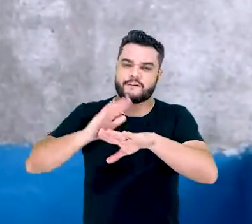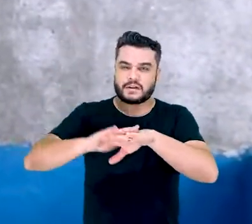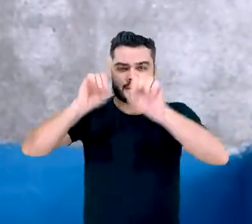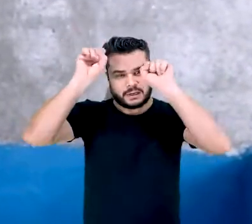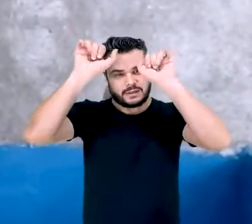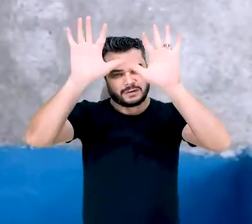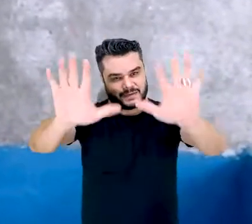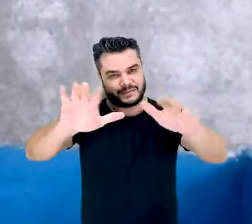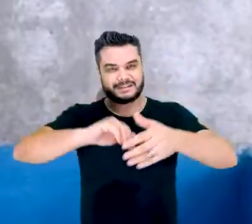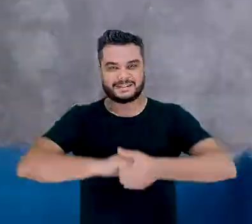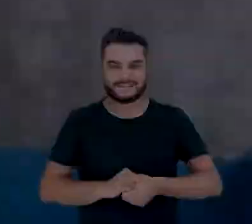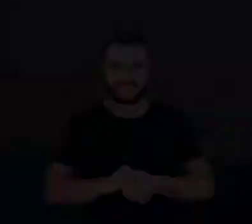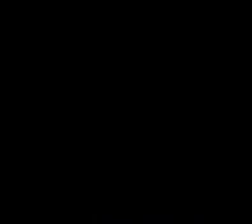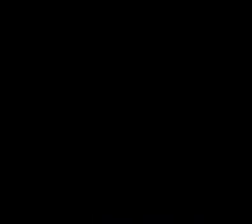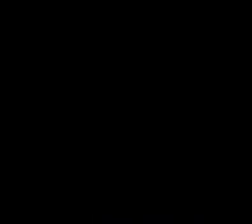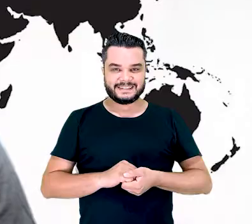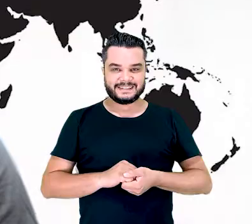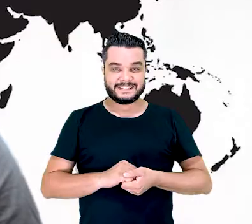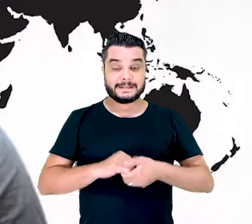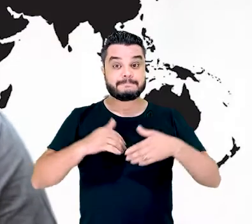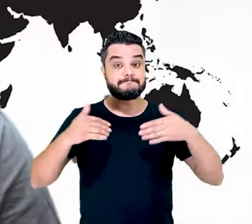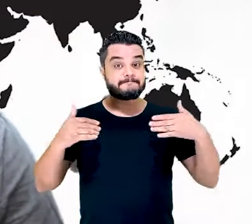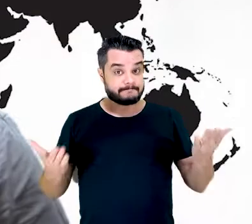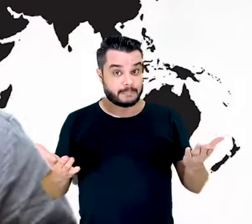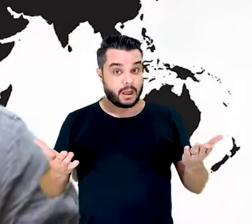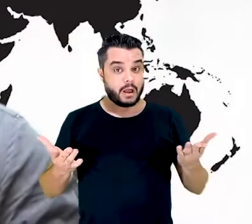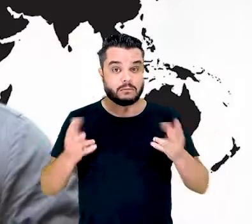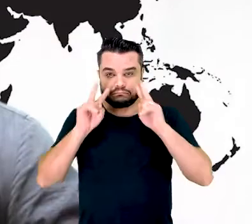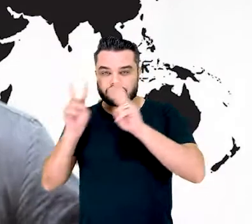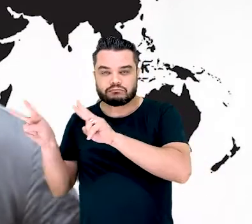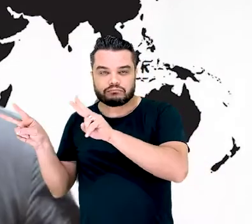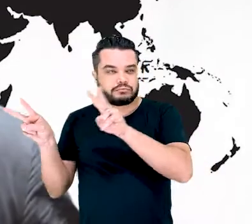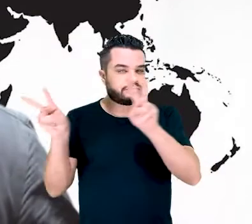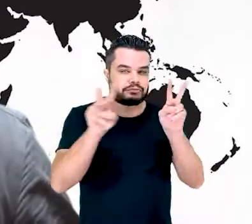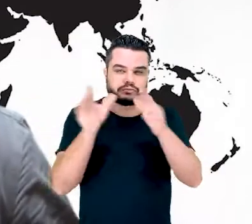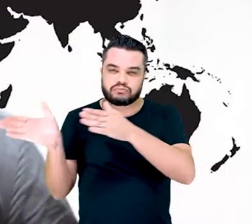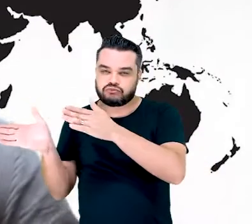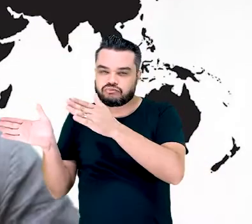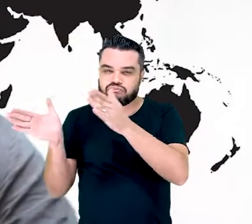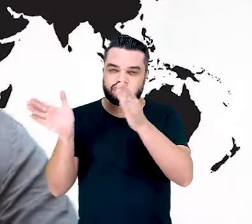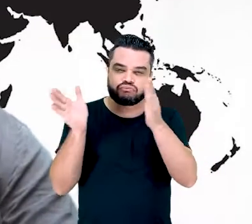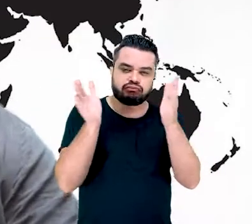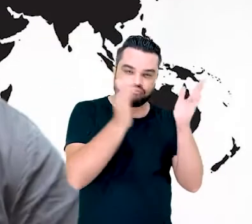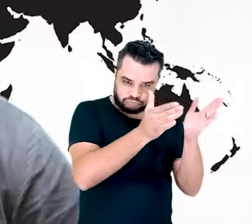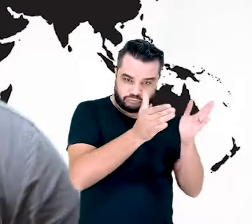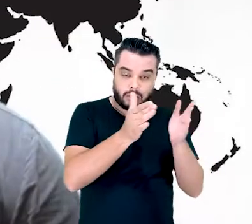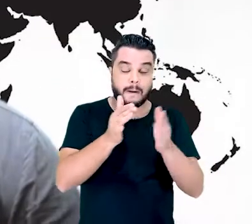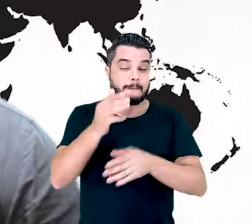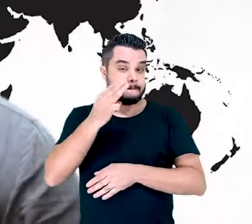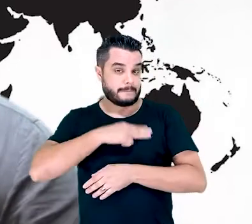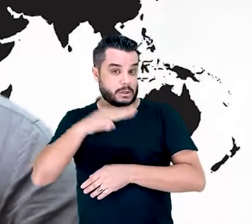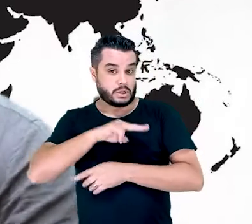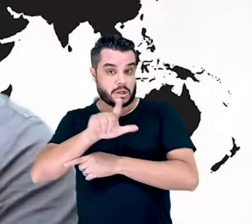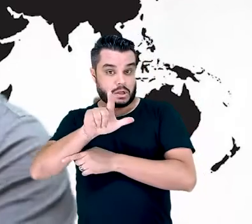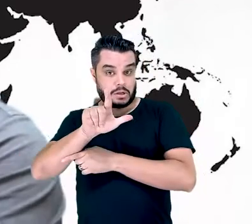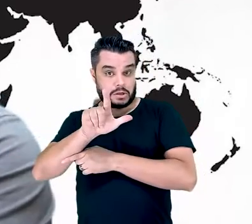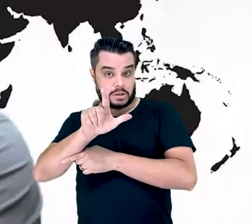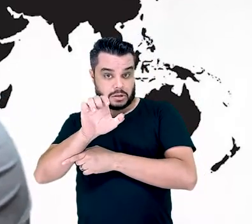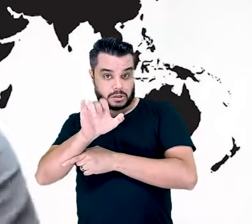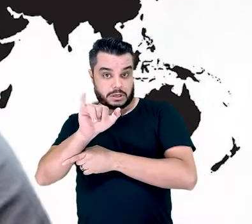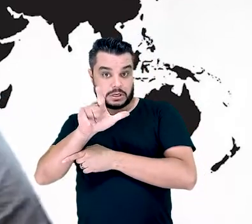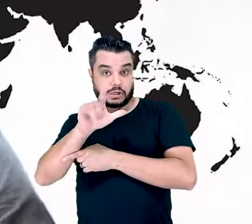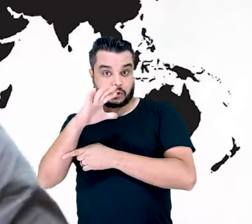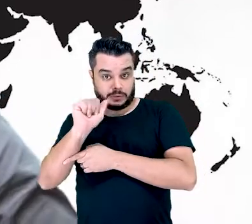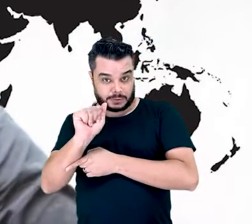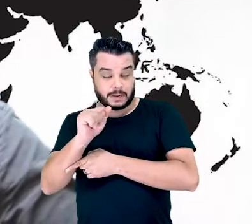Deus em Cristo vos abençoe. Meus irmãos, agora que a gente ouviu a missionária Leílcia e o pastor